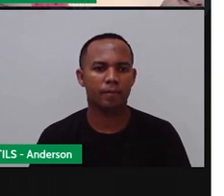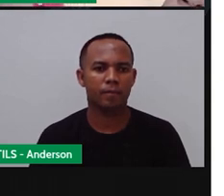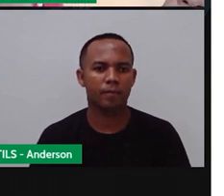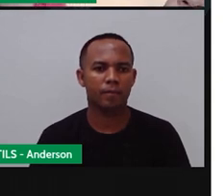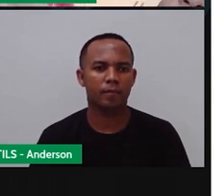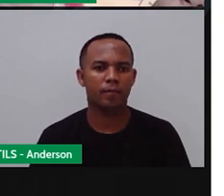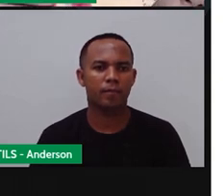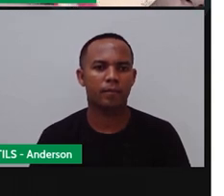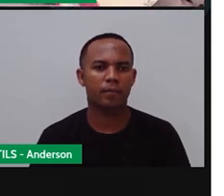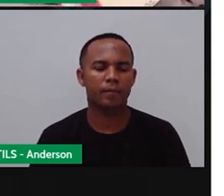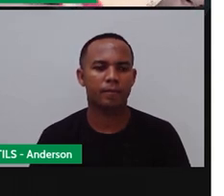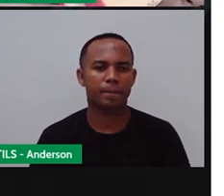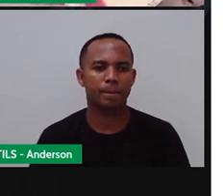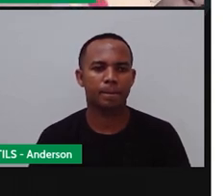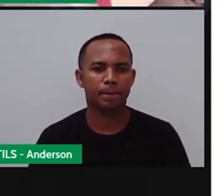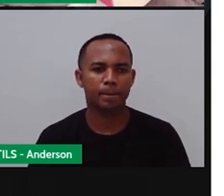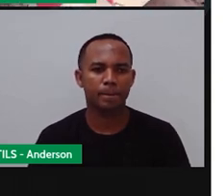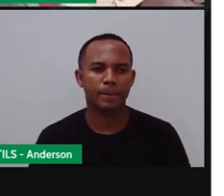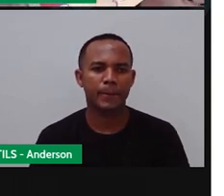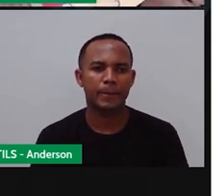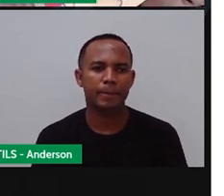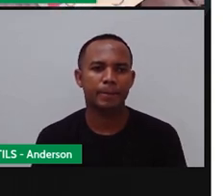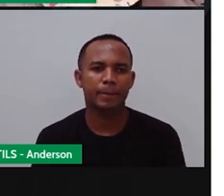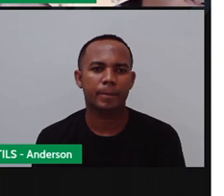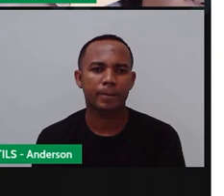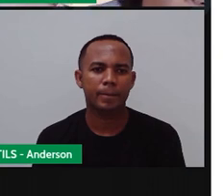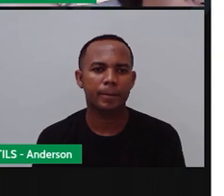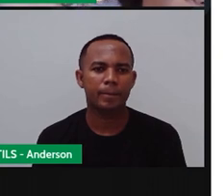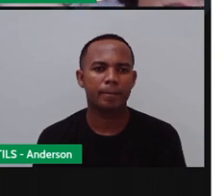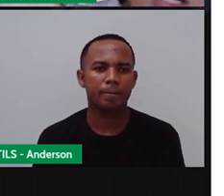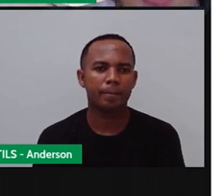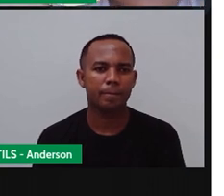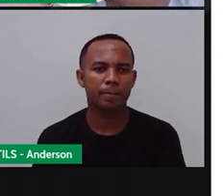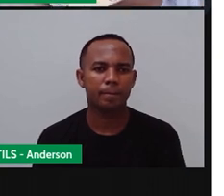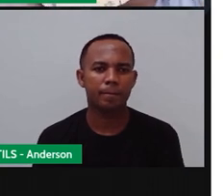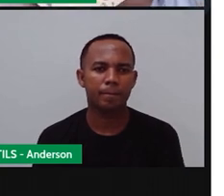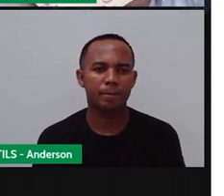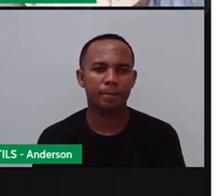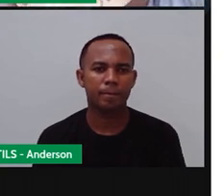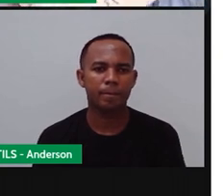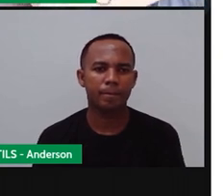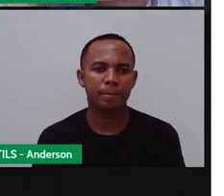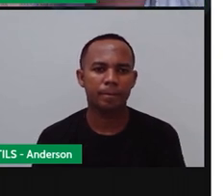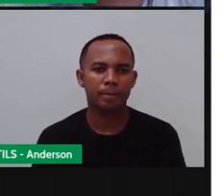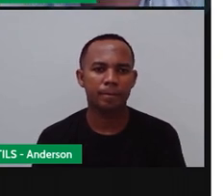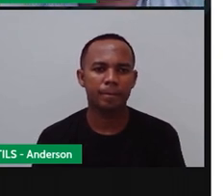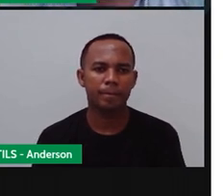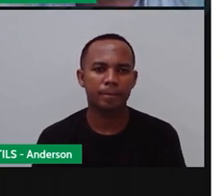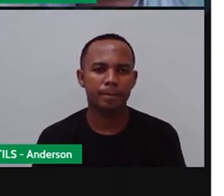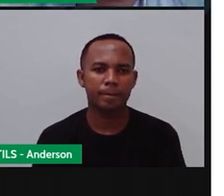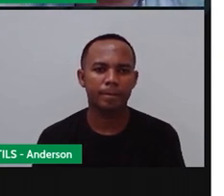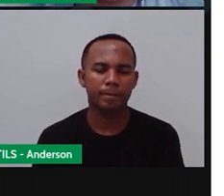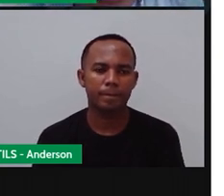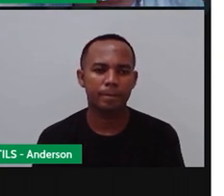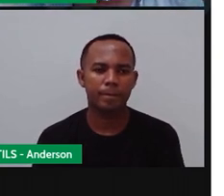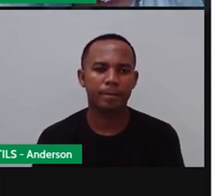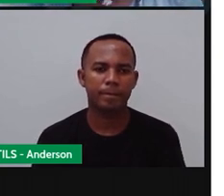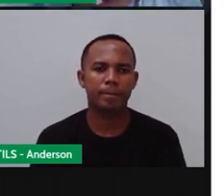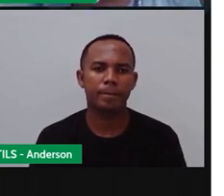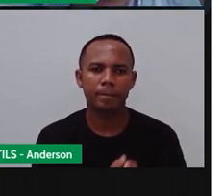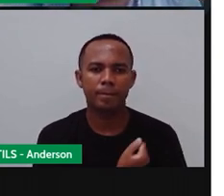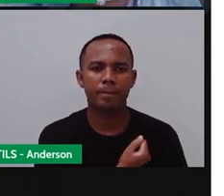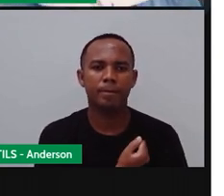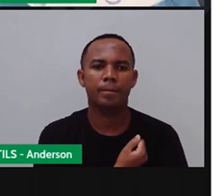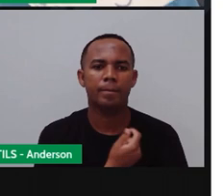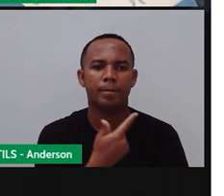Ó, cinco. Dez. Quinze. Vinte. Aí aqui no número cinco, ó, gente. Vinte e cinco. Aí